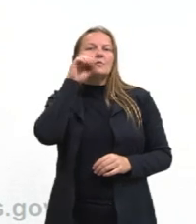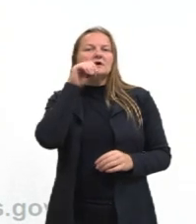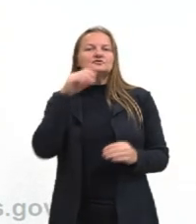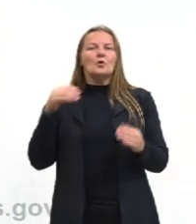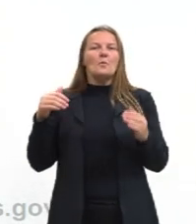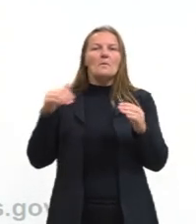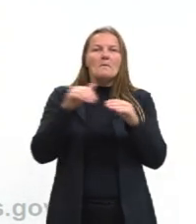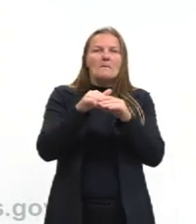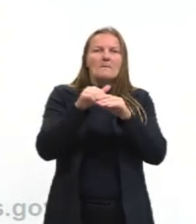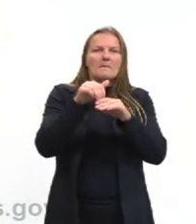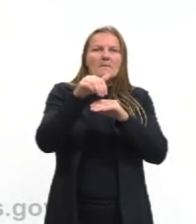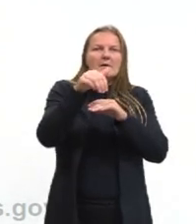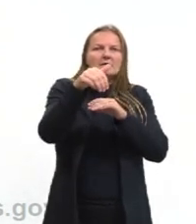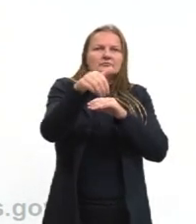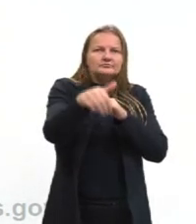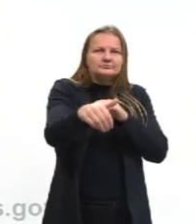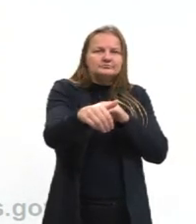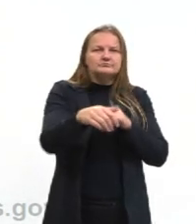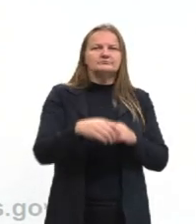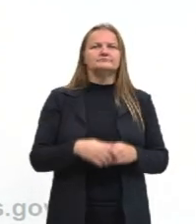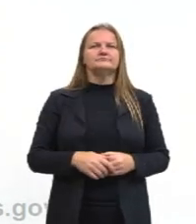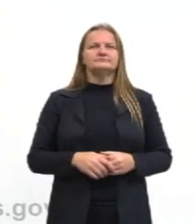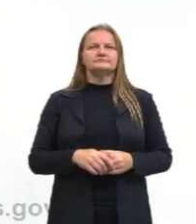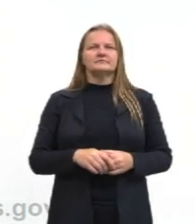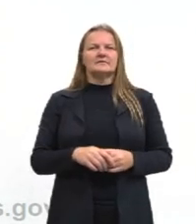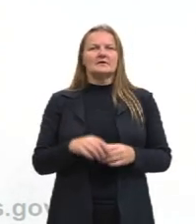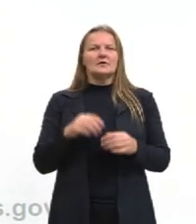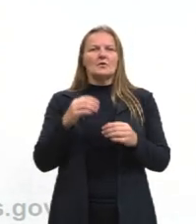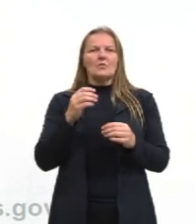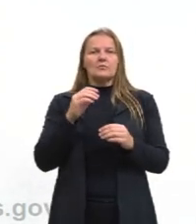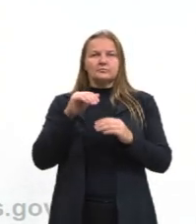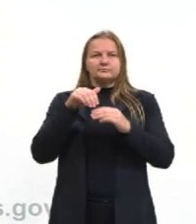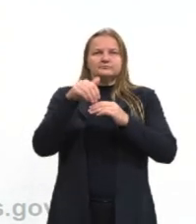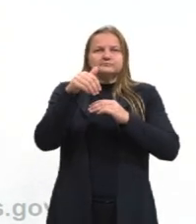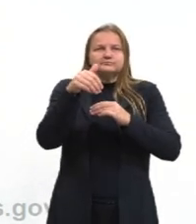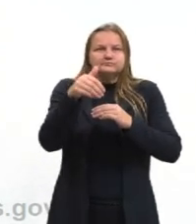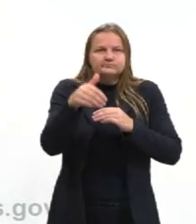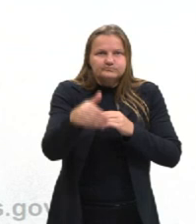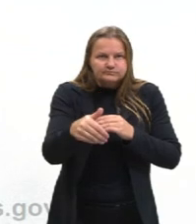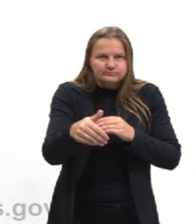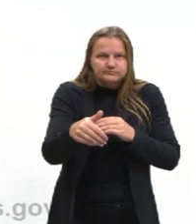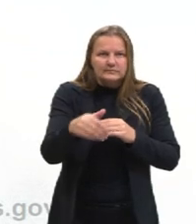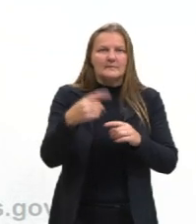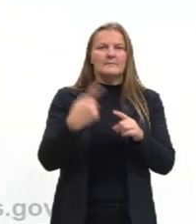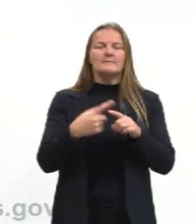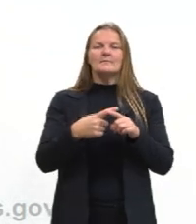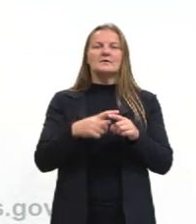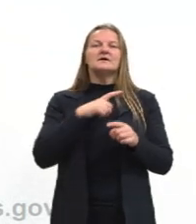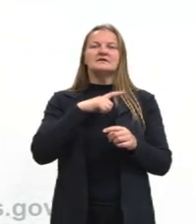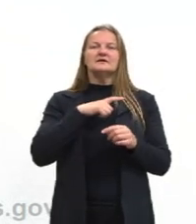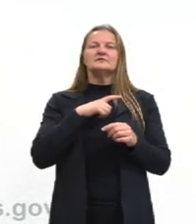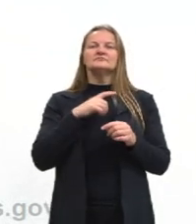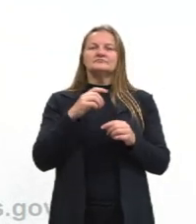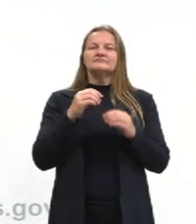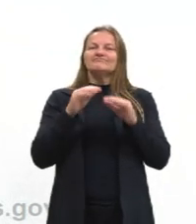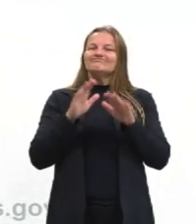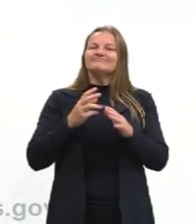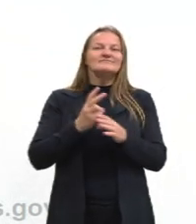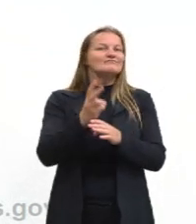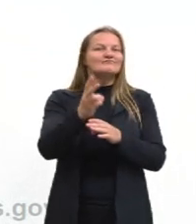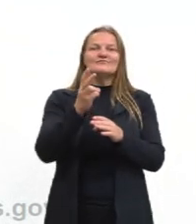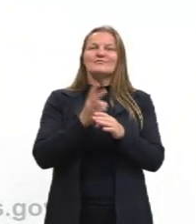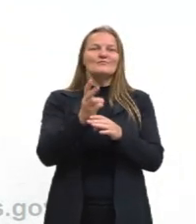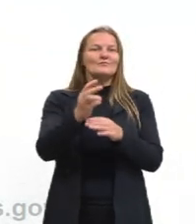na pedrinha com o skate, ele foi lançado para frente. Porque ele tendeu a permanecer em movimento.